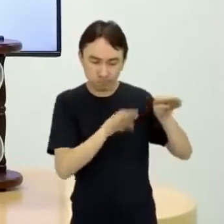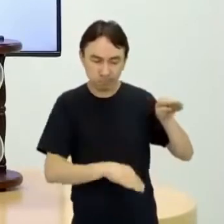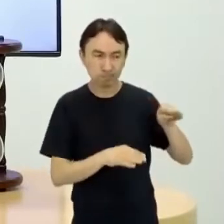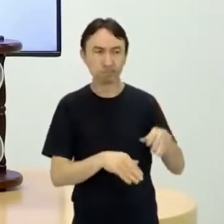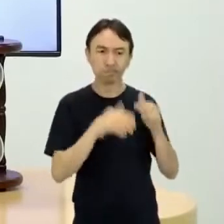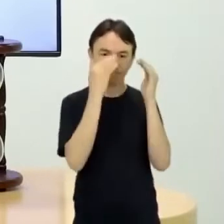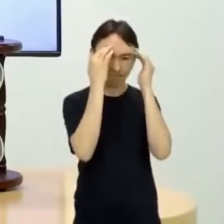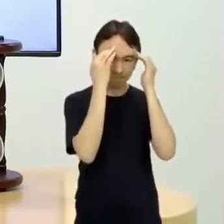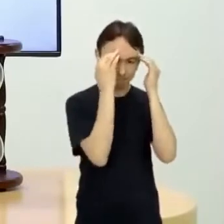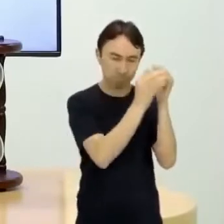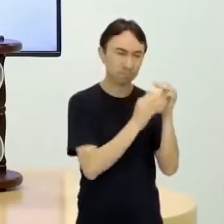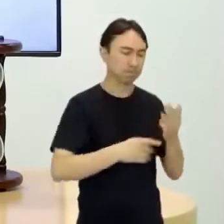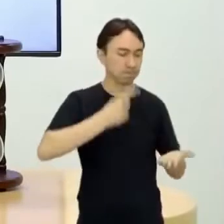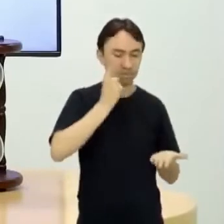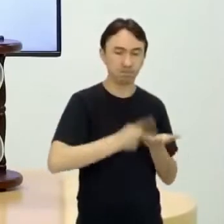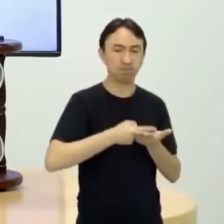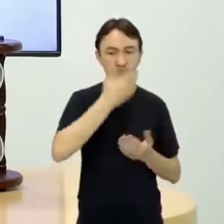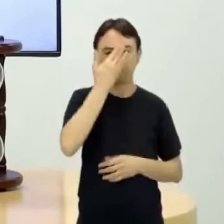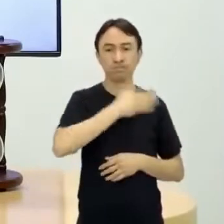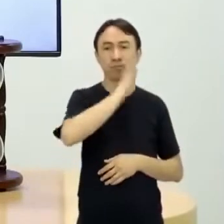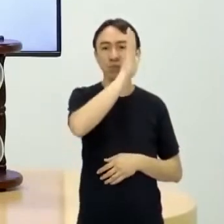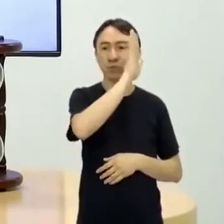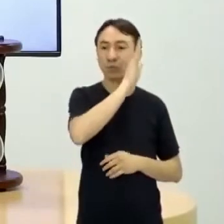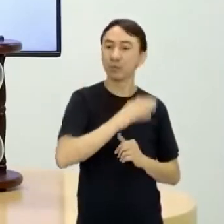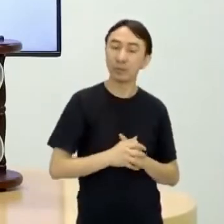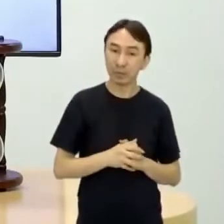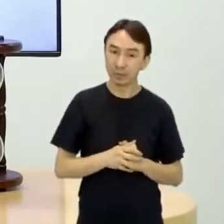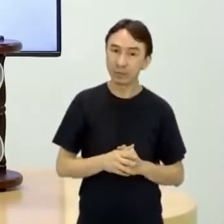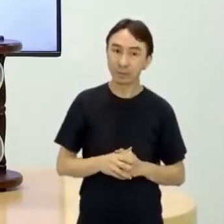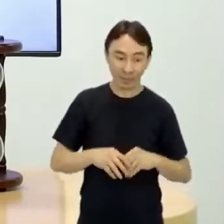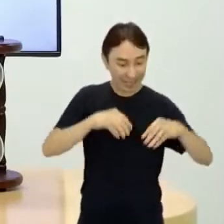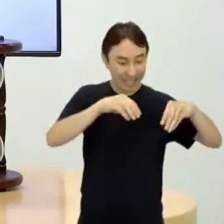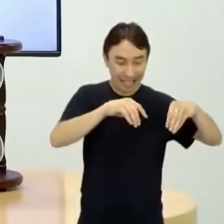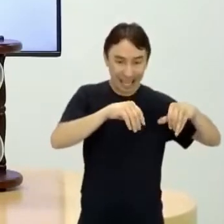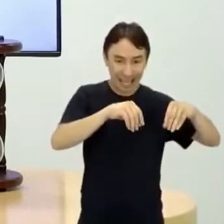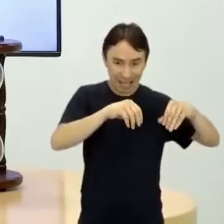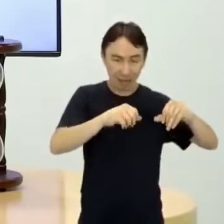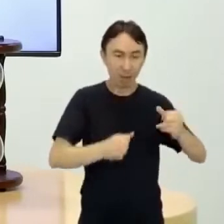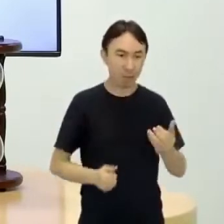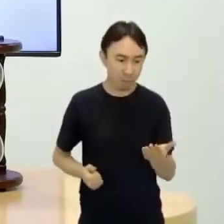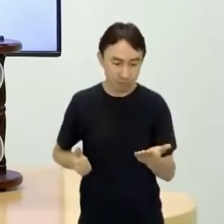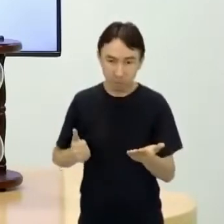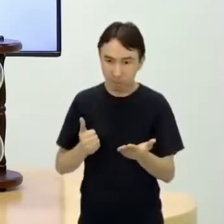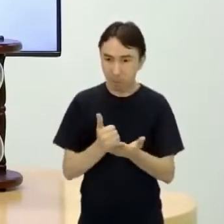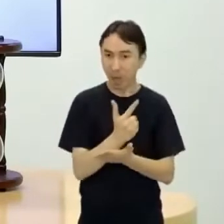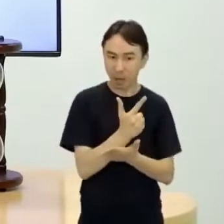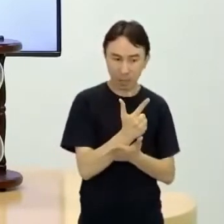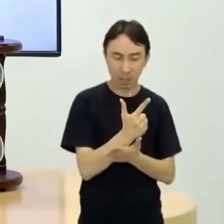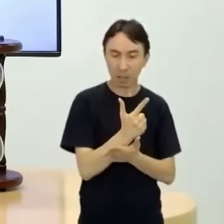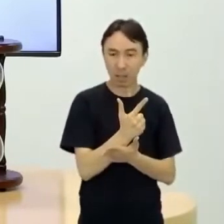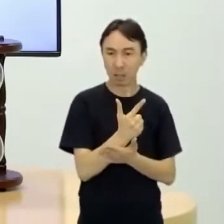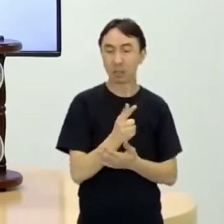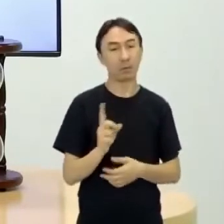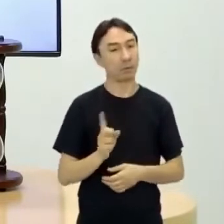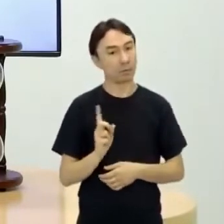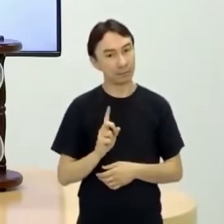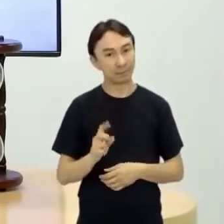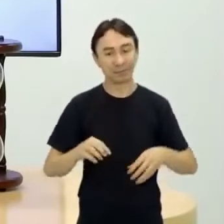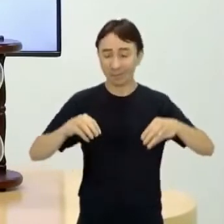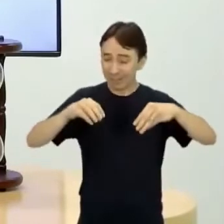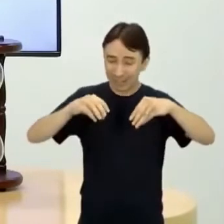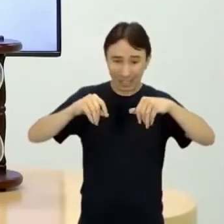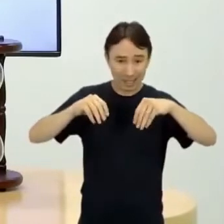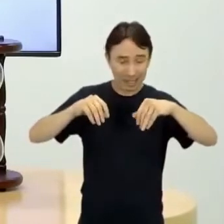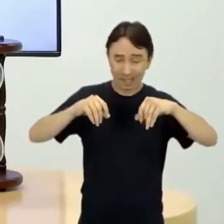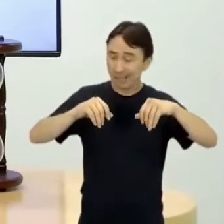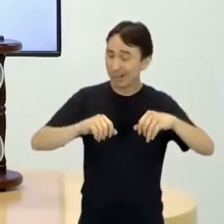né? Porque, olha só, a terra lá não vai ser comprada. A terra, ela é um bem muito precioso neste momento, no feudalismo, muito